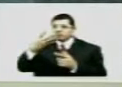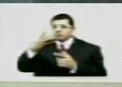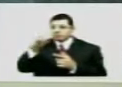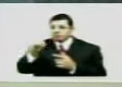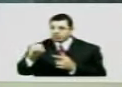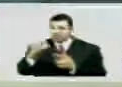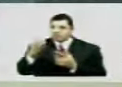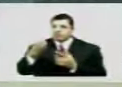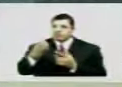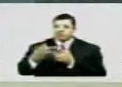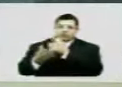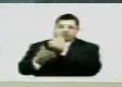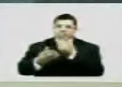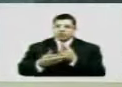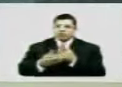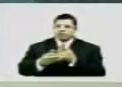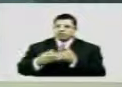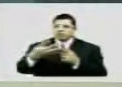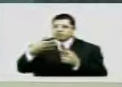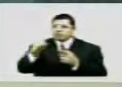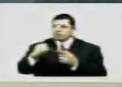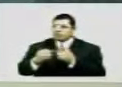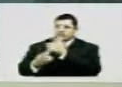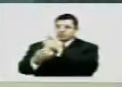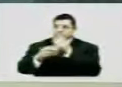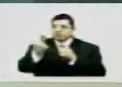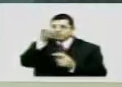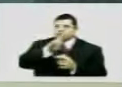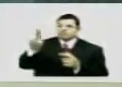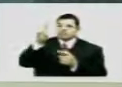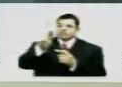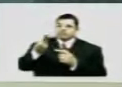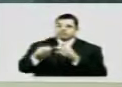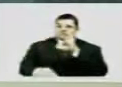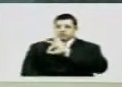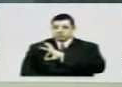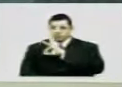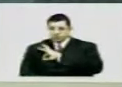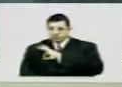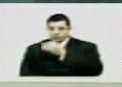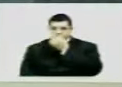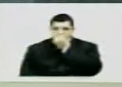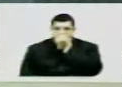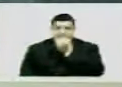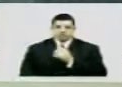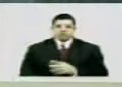arma ponto 40, é arma de uso exclusivo da polícia